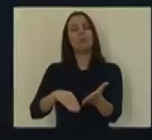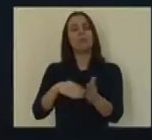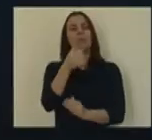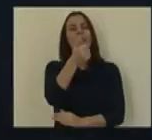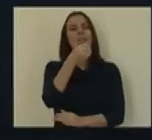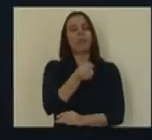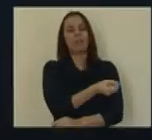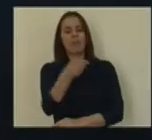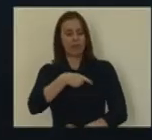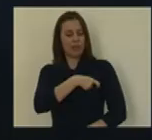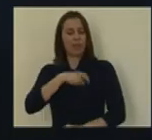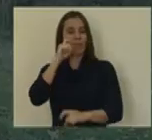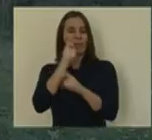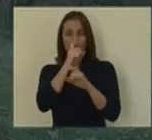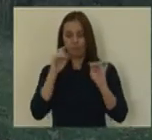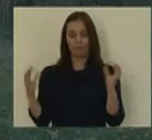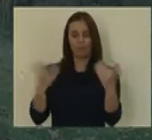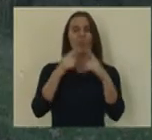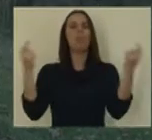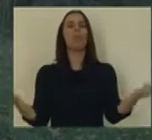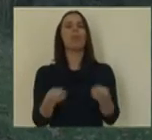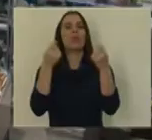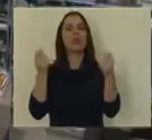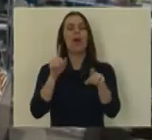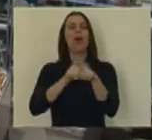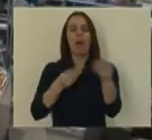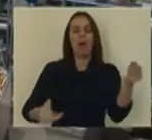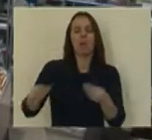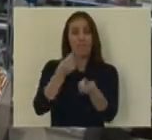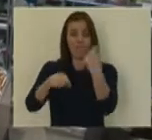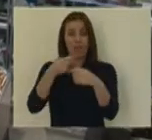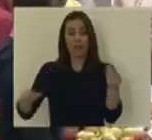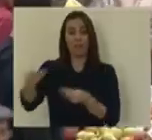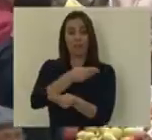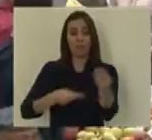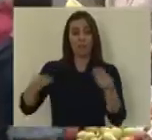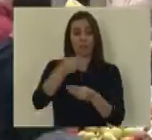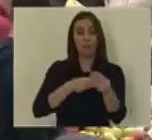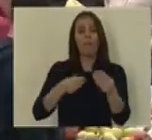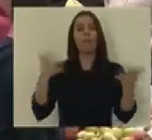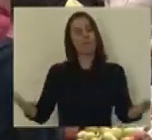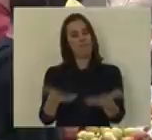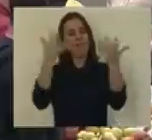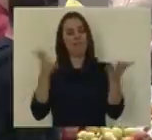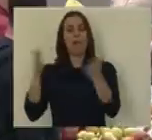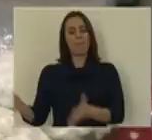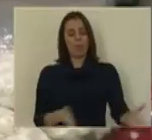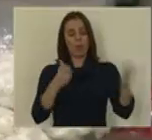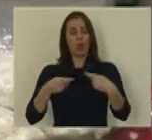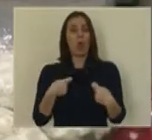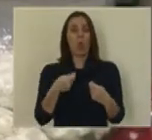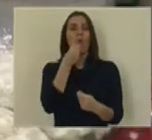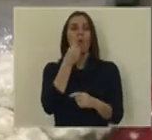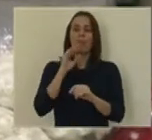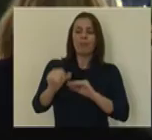de mais 50 vigilantes da natureza e a promoção de circuitos curtos de comercialização com vista a estimular a produção e